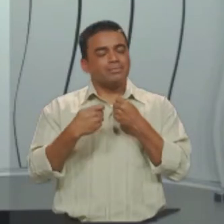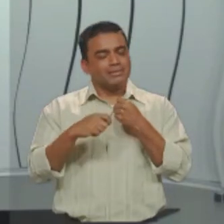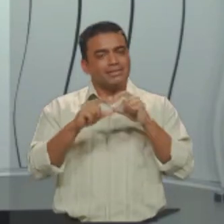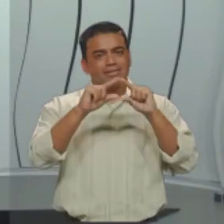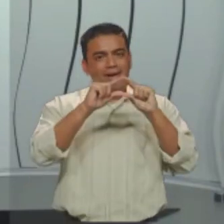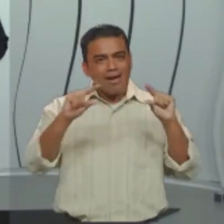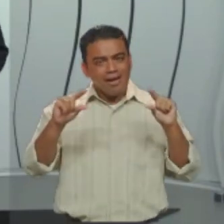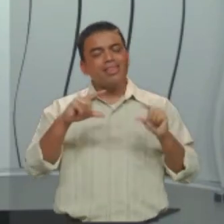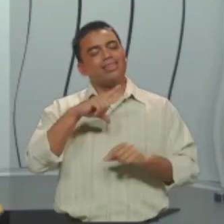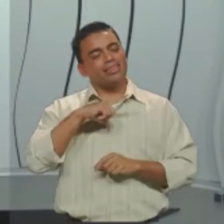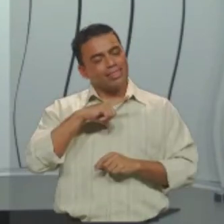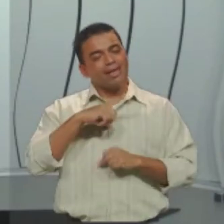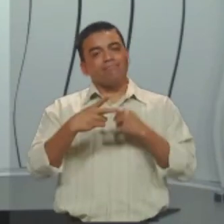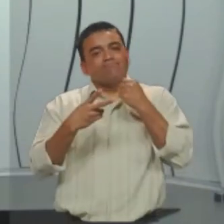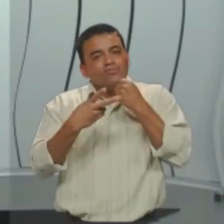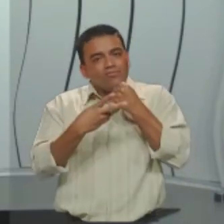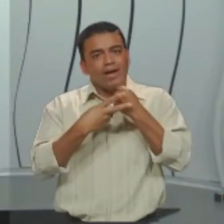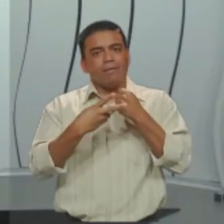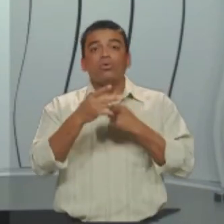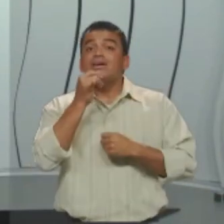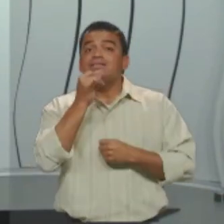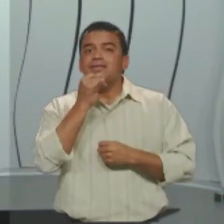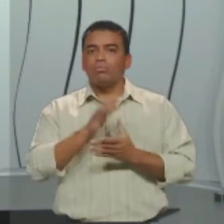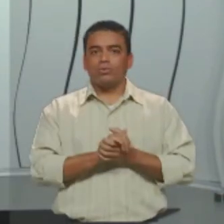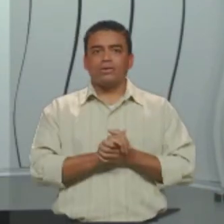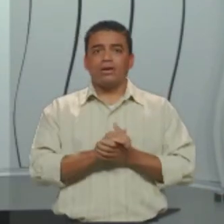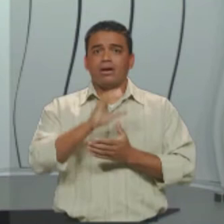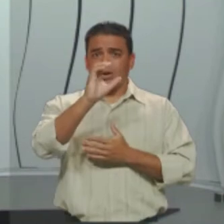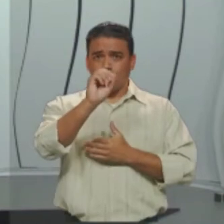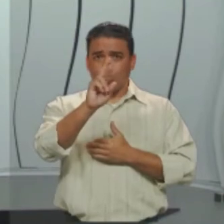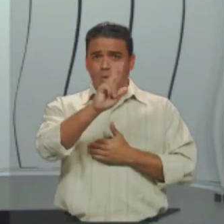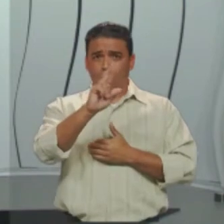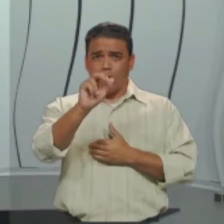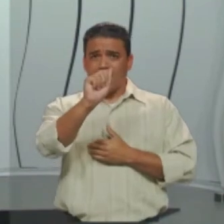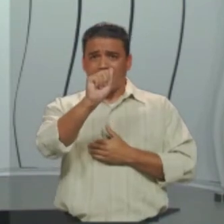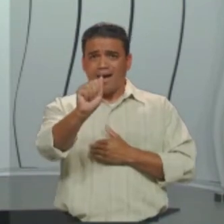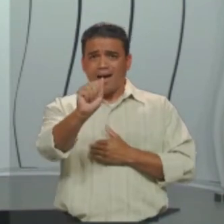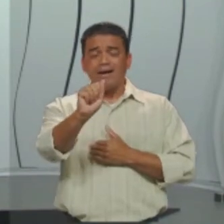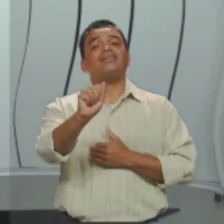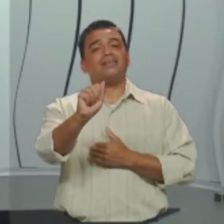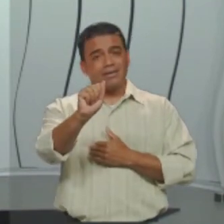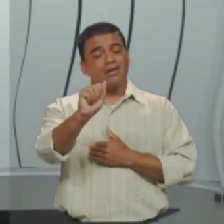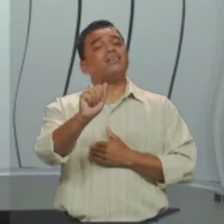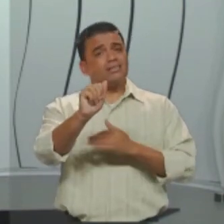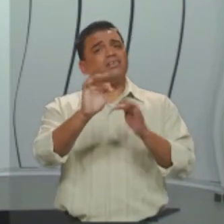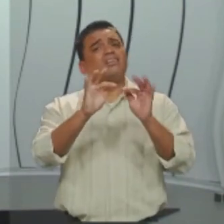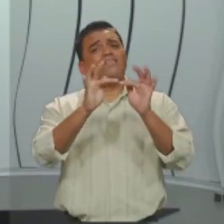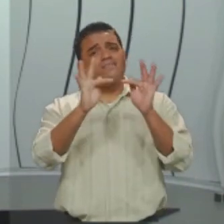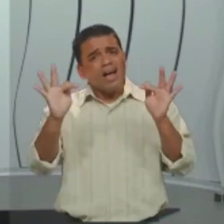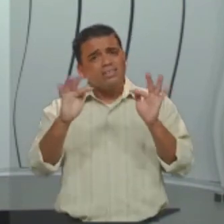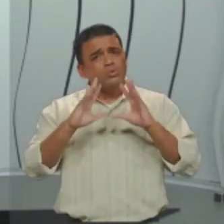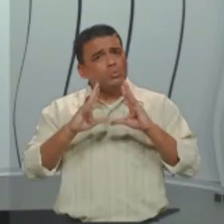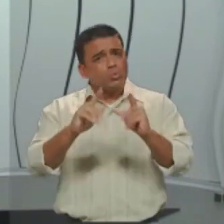ter verbo. Exemplo. Corra é oração? Sim. Além de ser frase, sentido